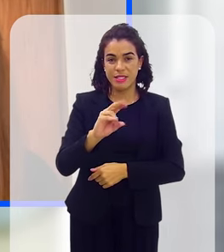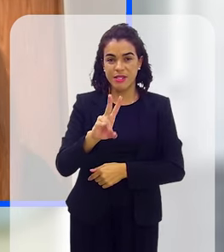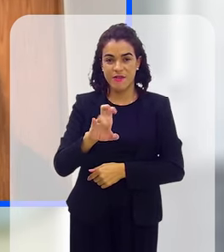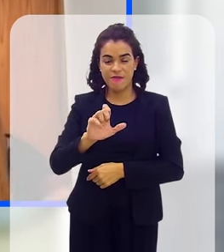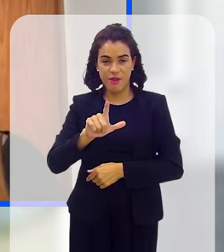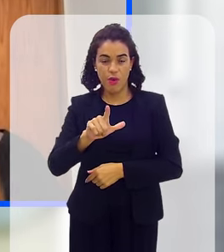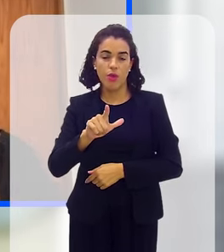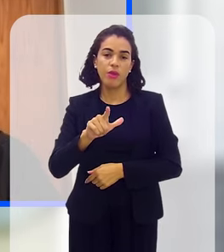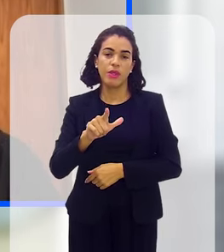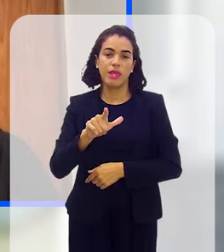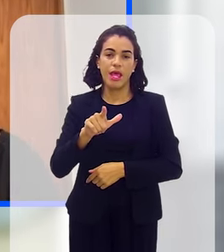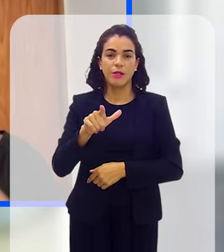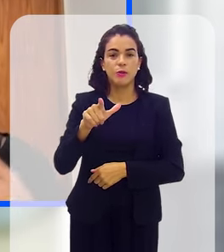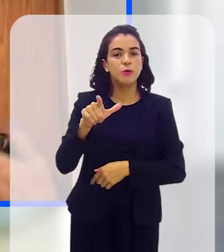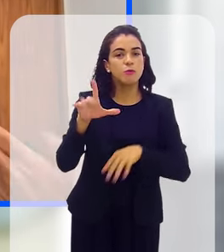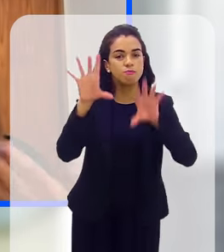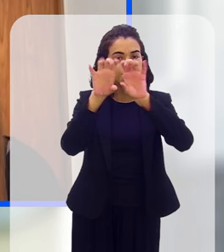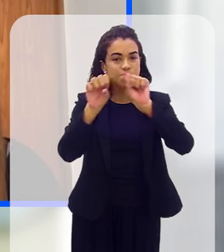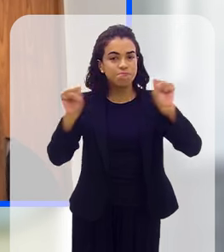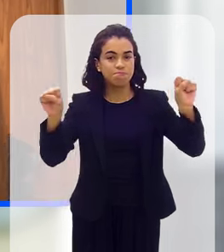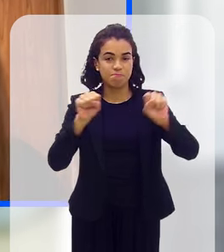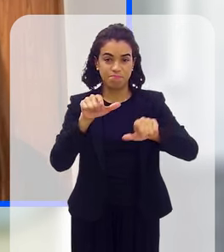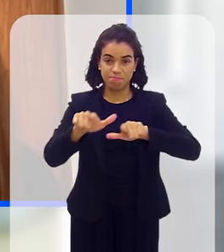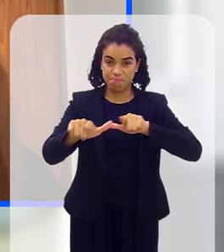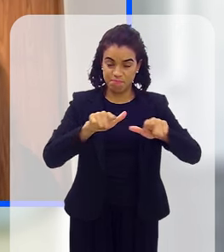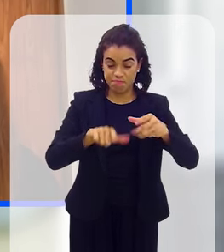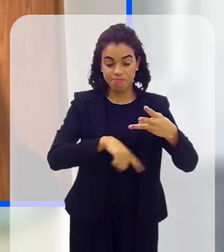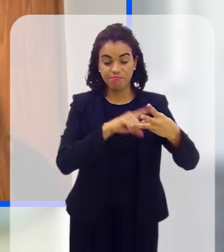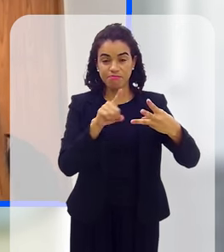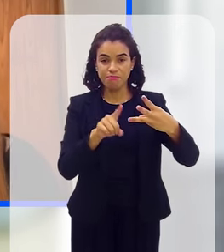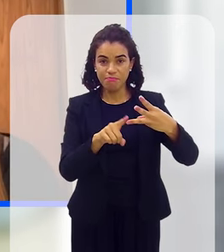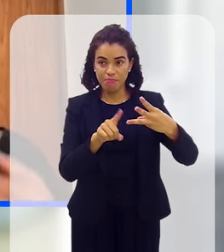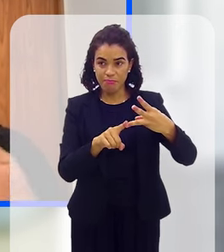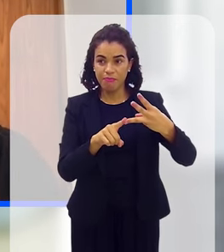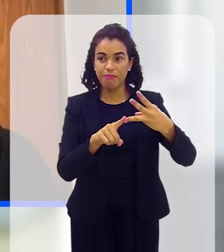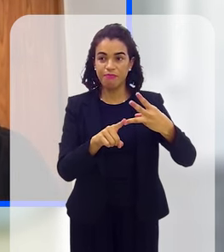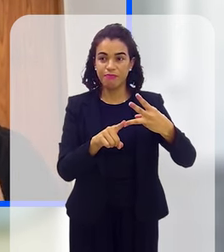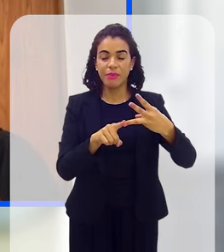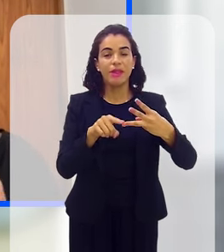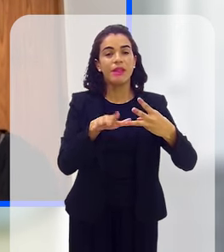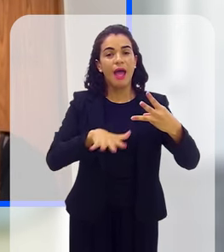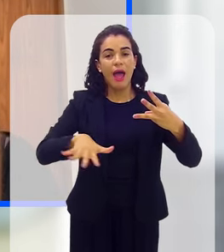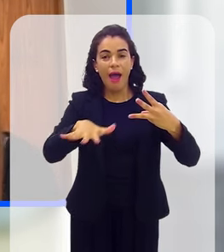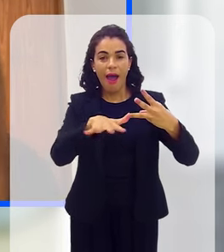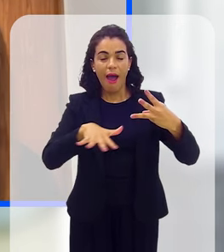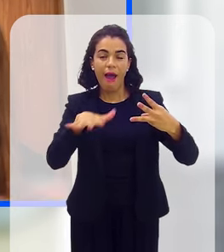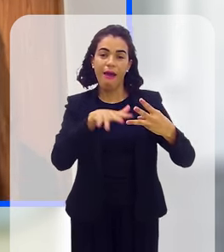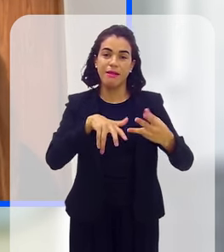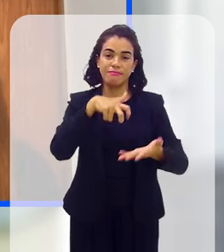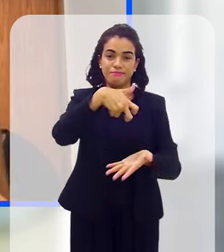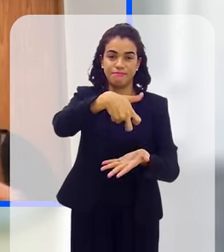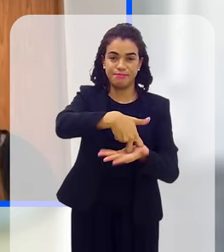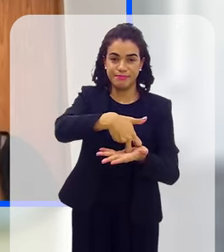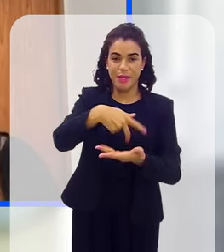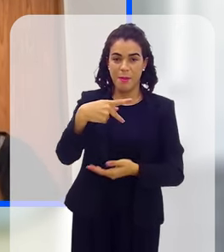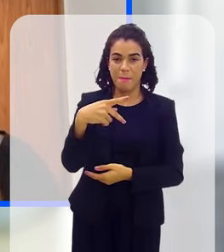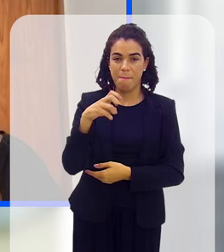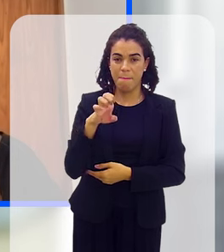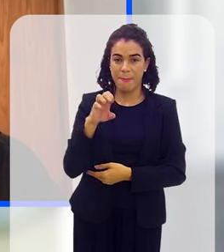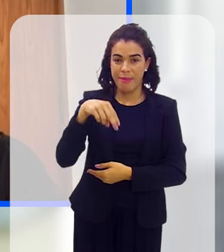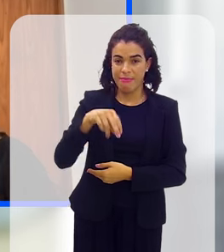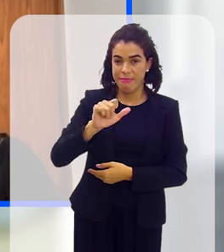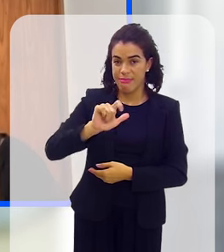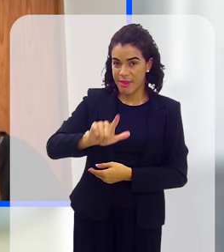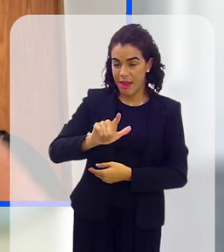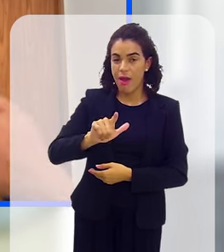Público do Trabalho, e a repercussão desse crime, em comento, na esfera penal, e aí a tratativa passa